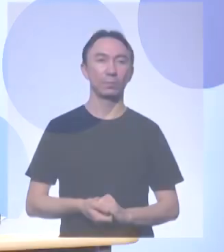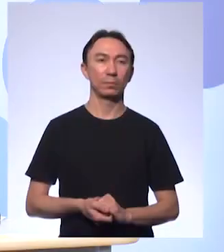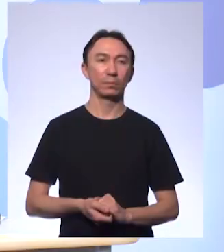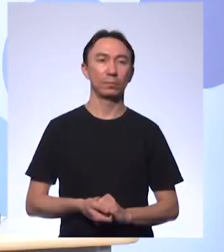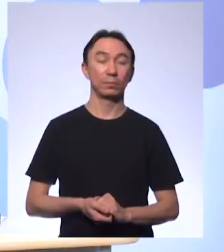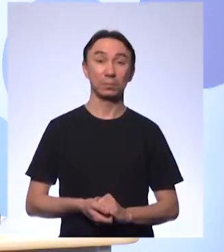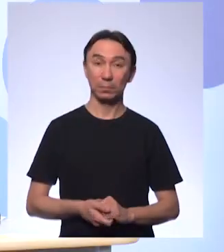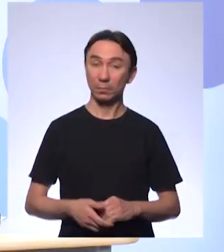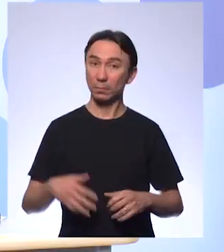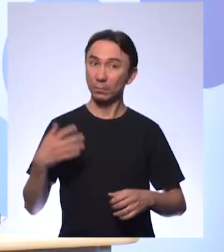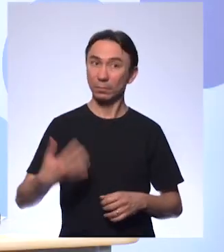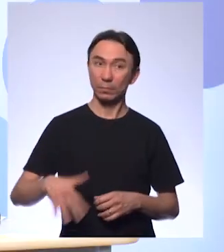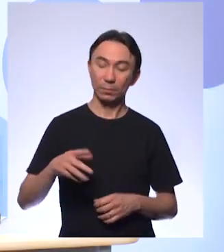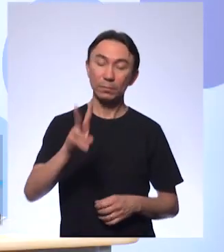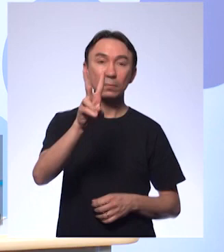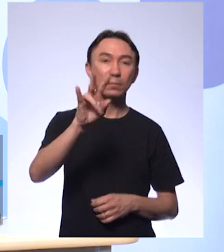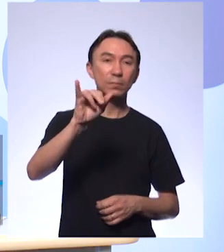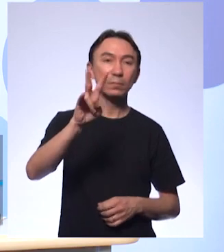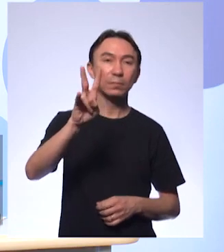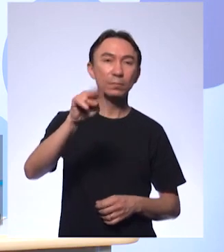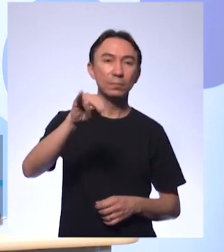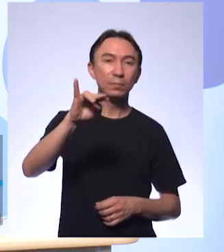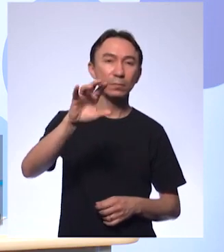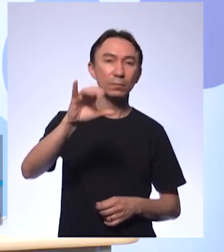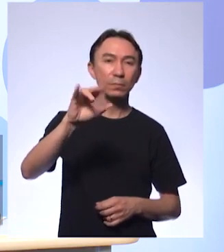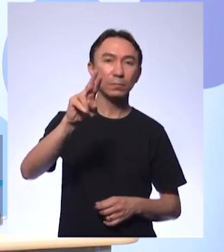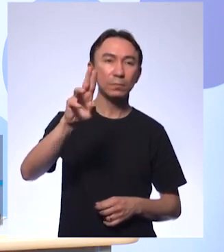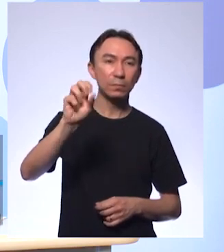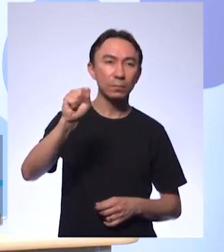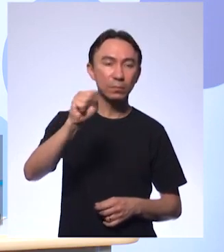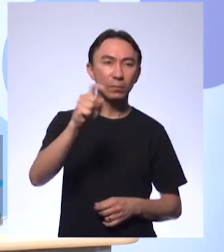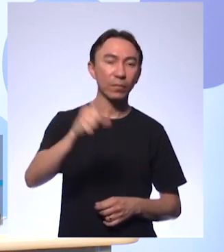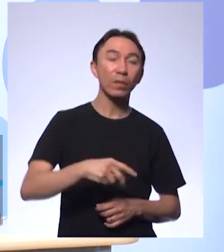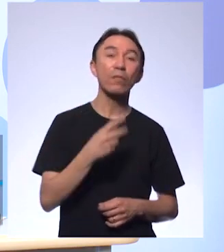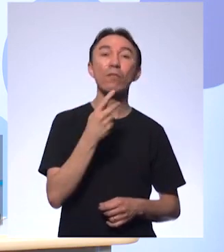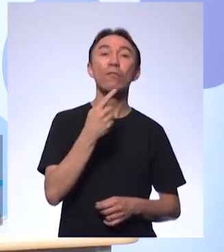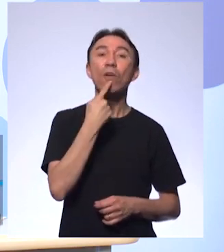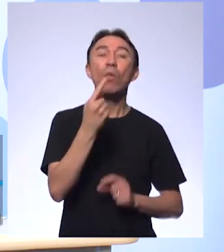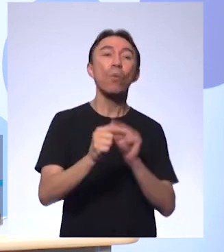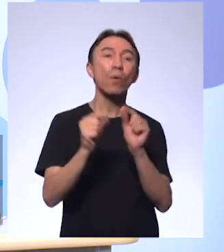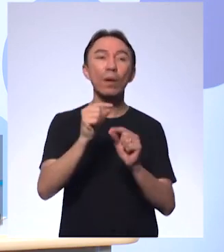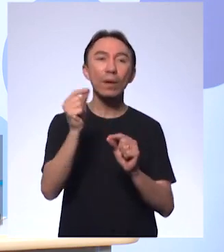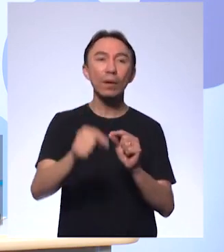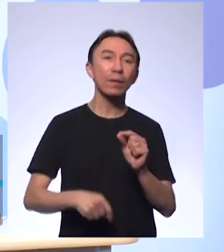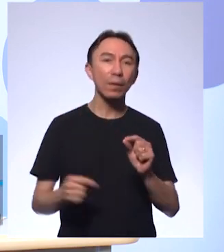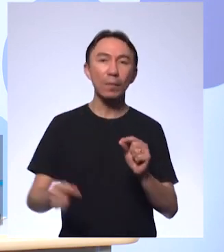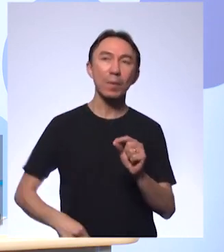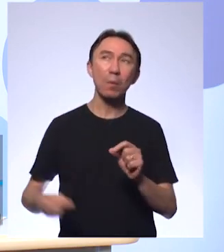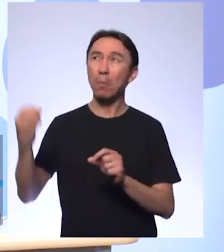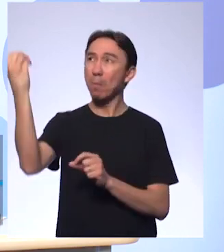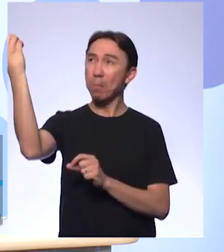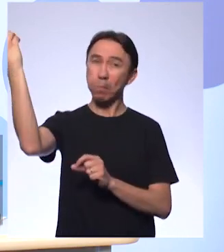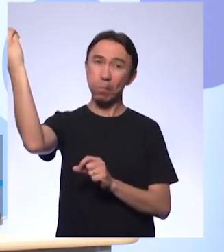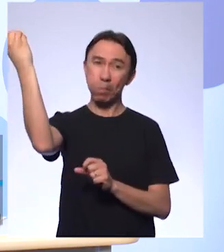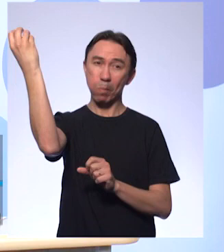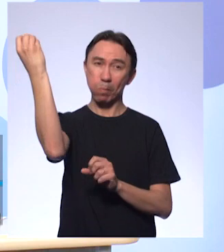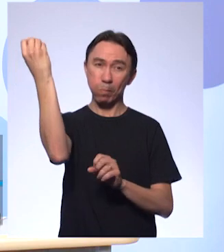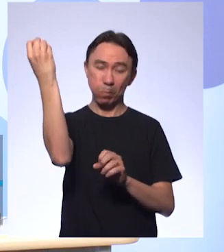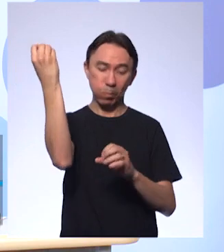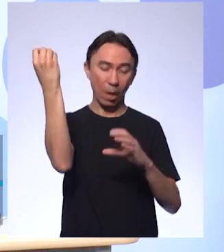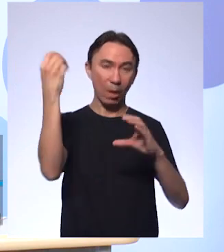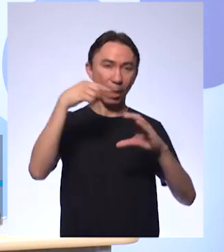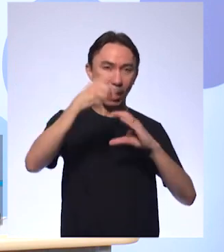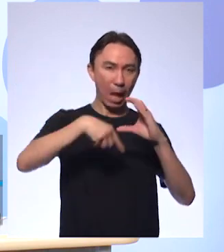Meu Deus do céu! O Vinícius escreveu aqui que a extinção ocorreu com um meteoro que se colidiu com a Terra e deslocou a sua